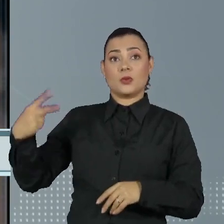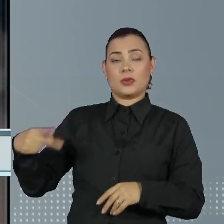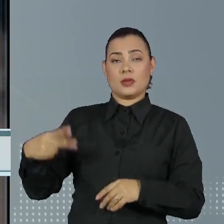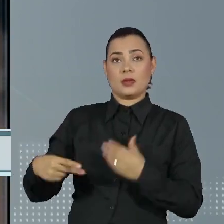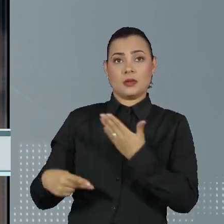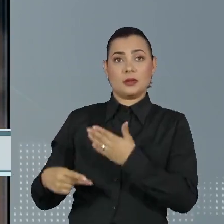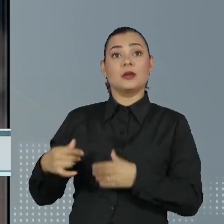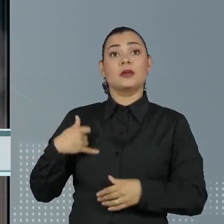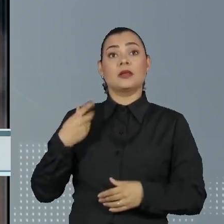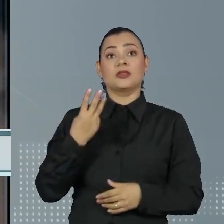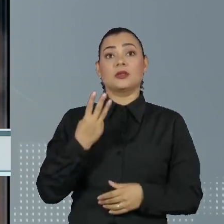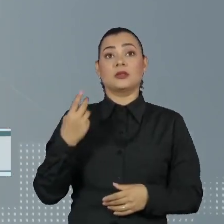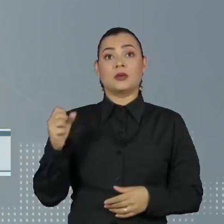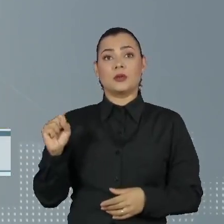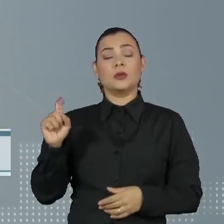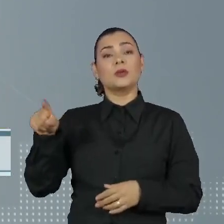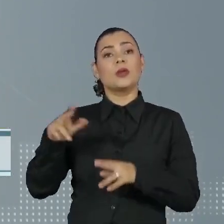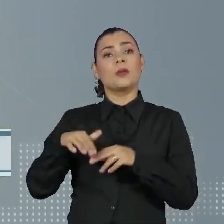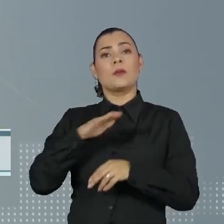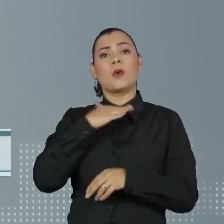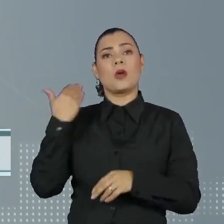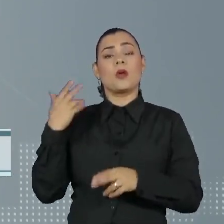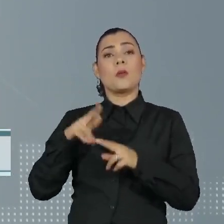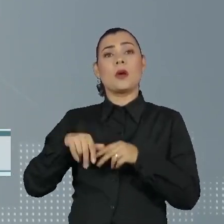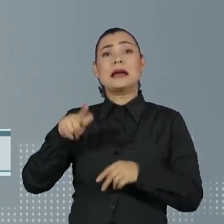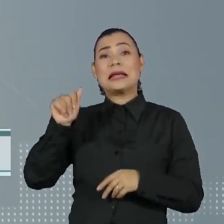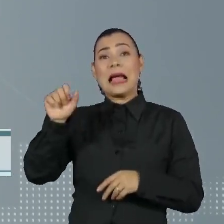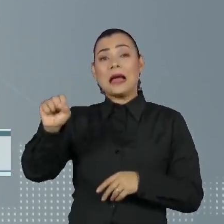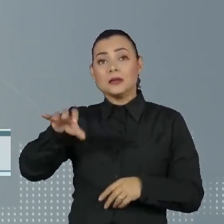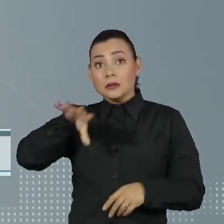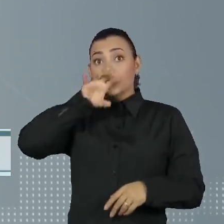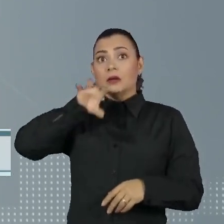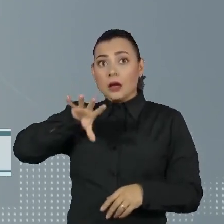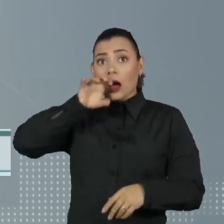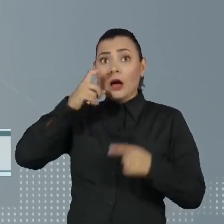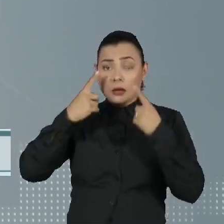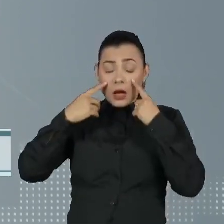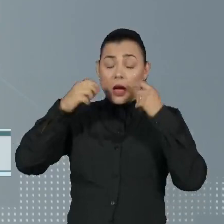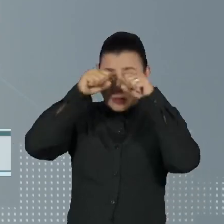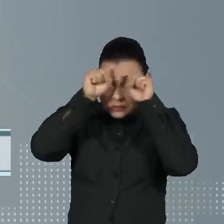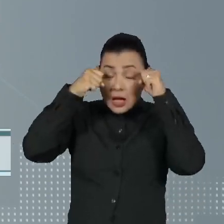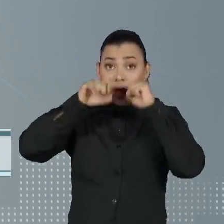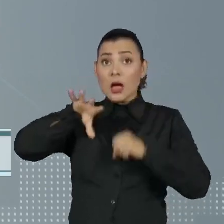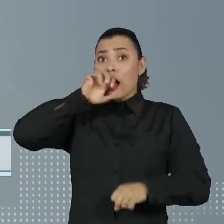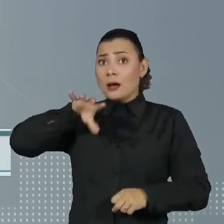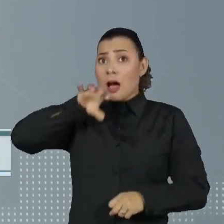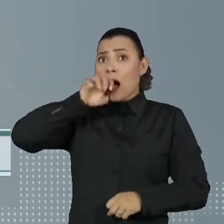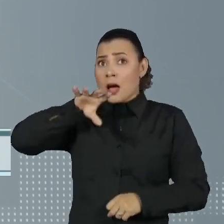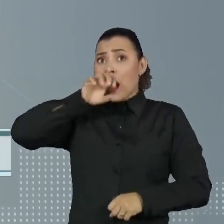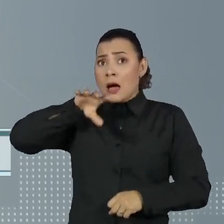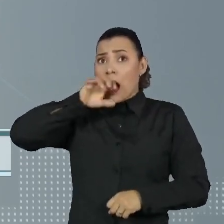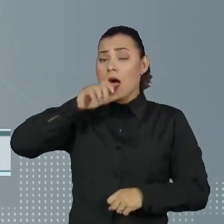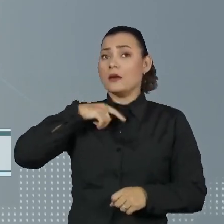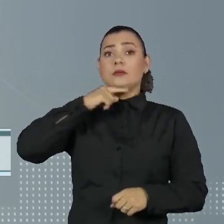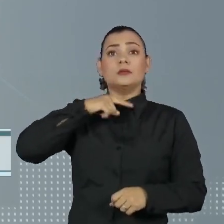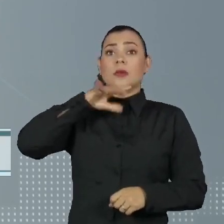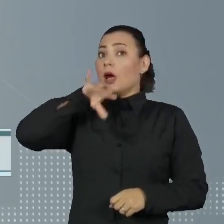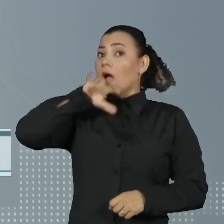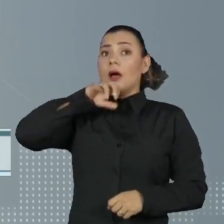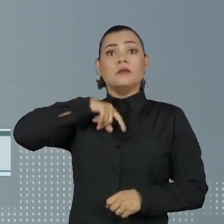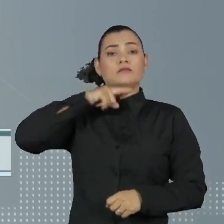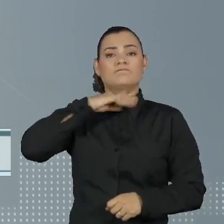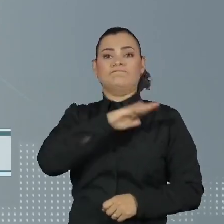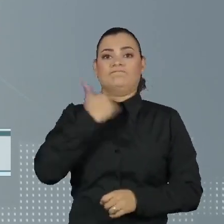Santos, de 38 anos, morto após inalar gás lacrimogênio depois de ser confinado no porta-malas de uma viatura da Polícia